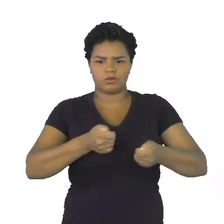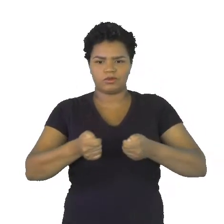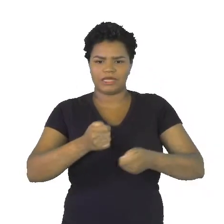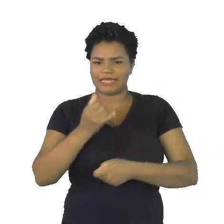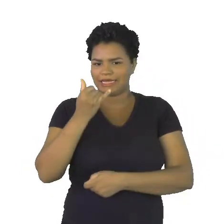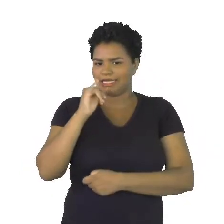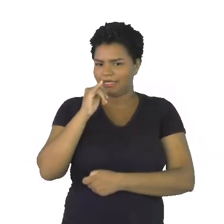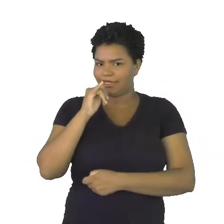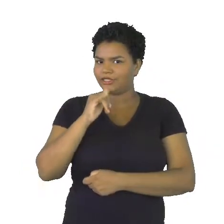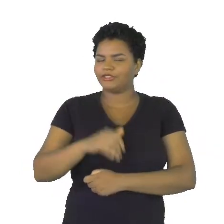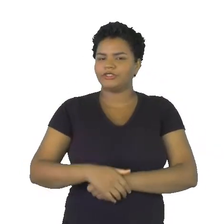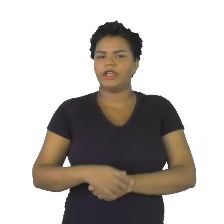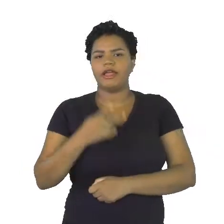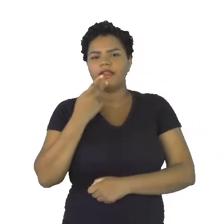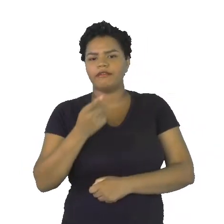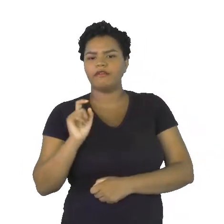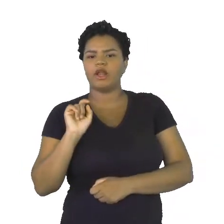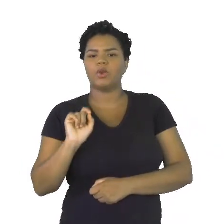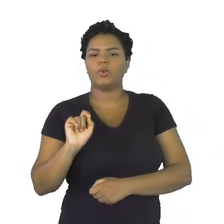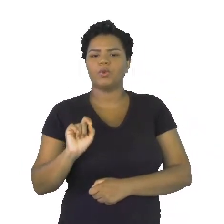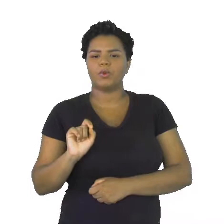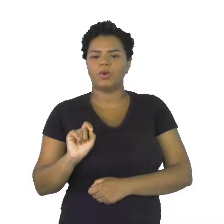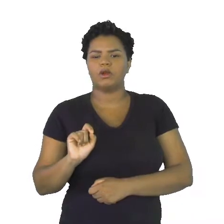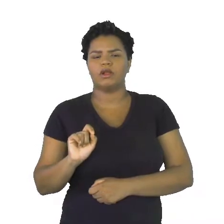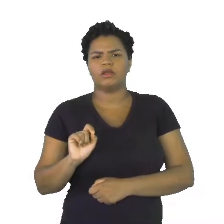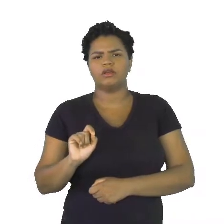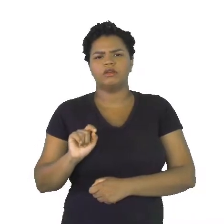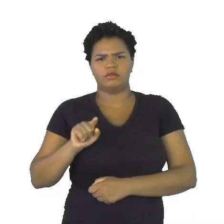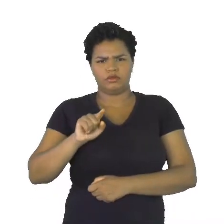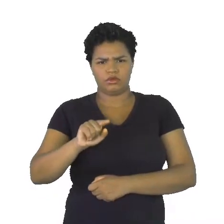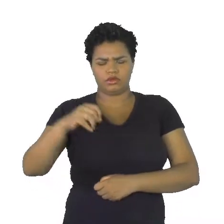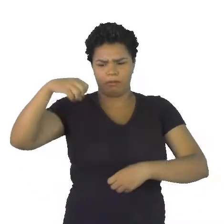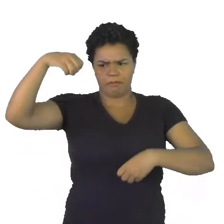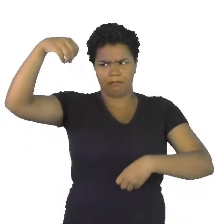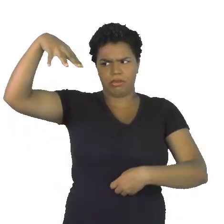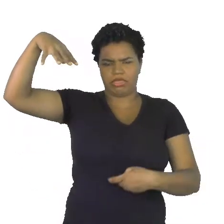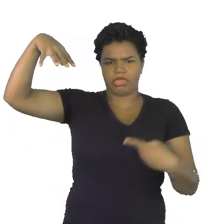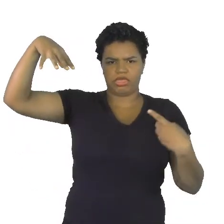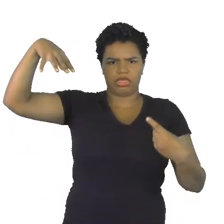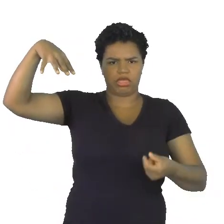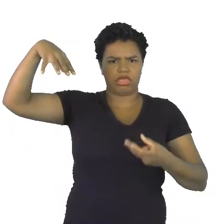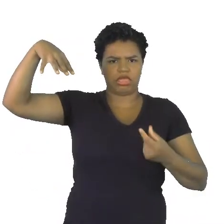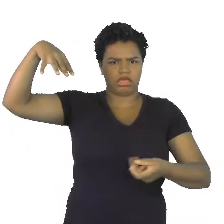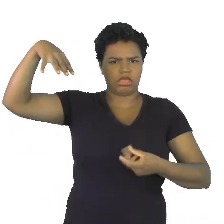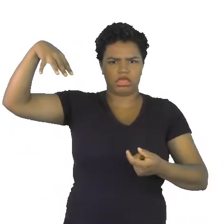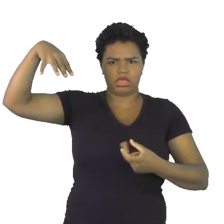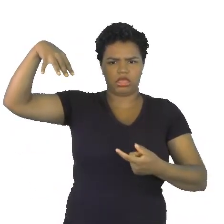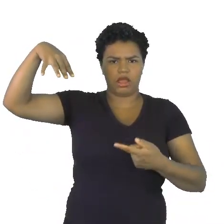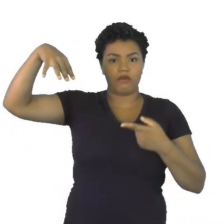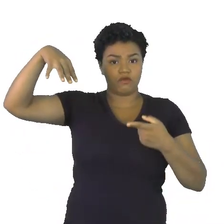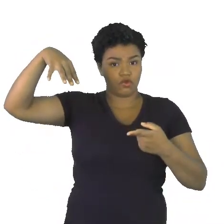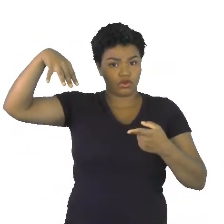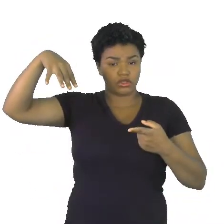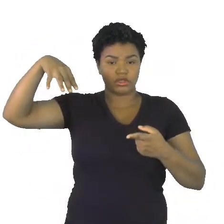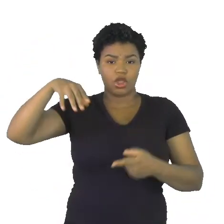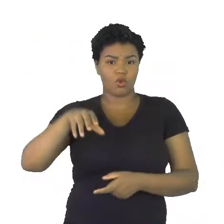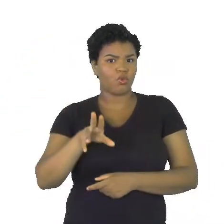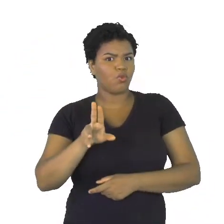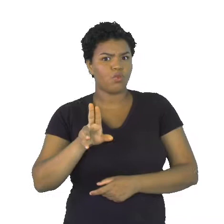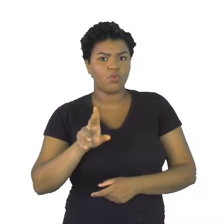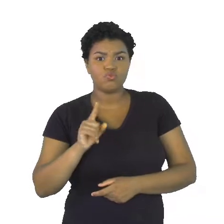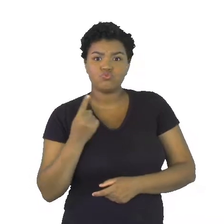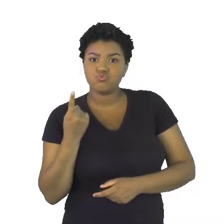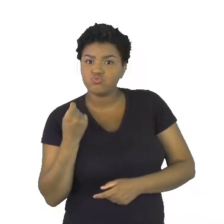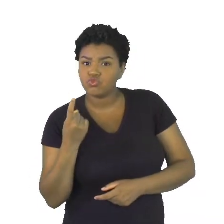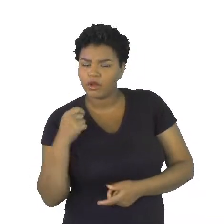E aí, eles falam assim nessa campanha, quando você deixa a luz acesa, você não é o único quem paga a conta. Se